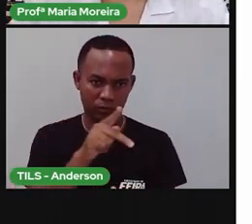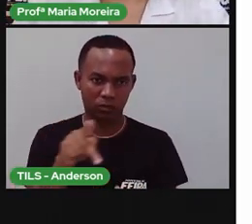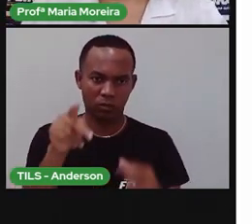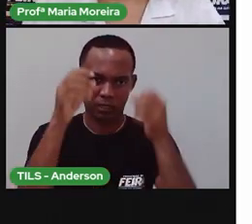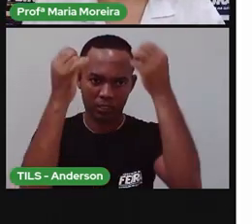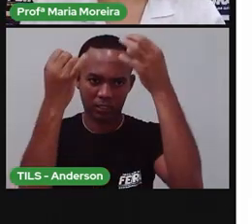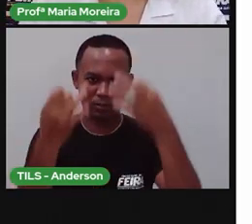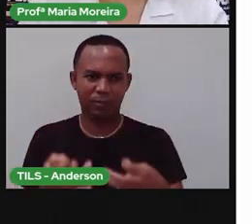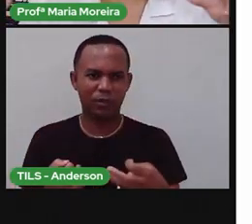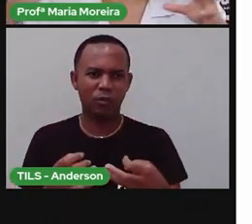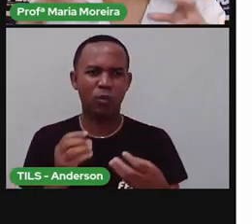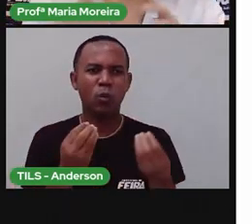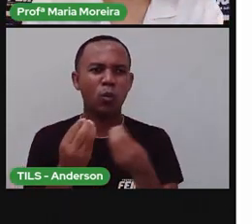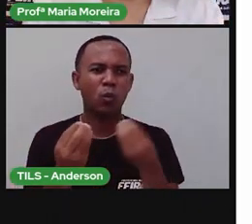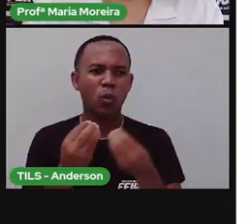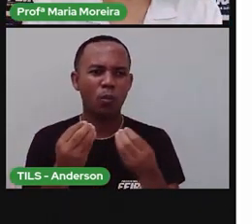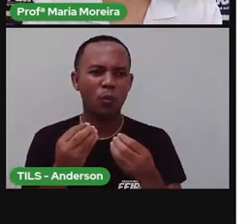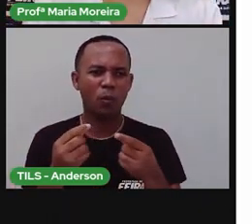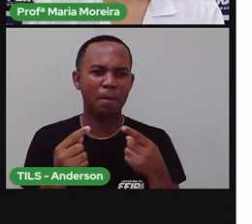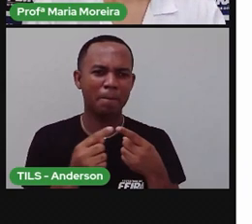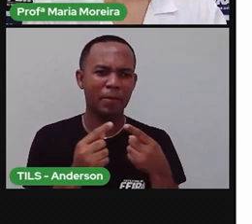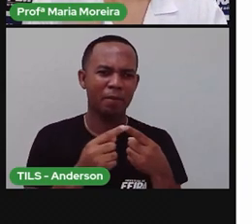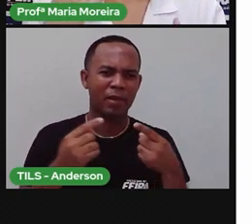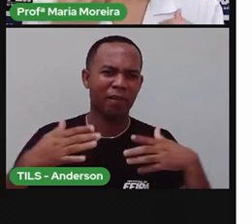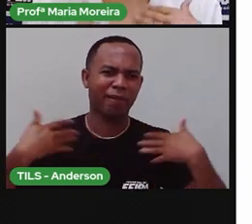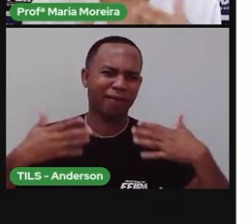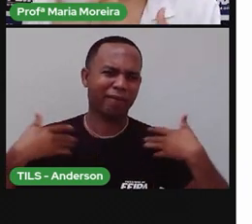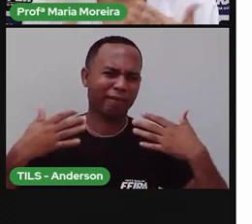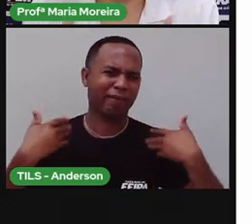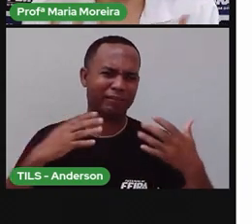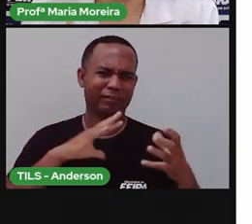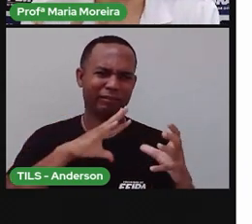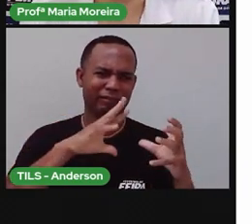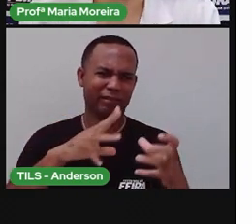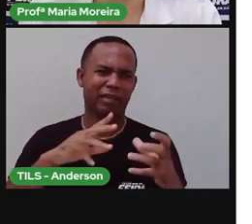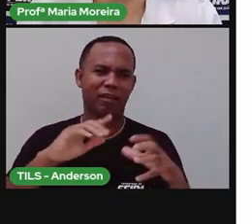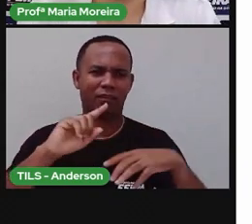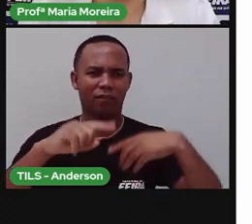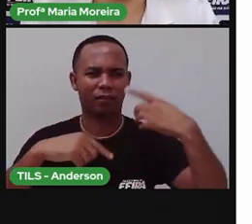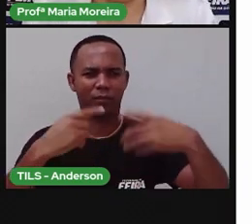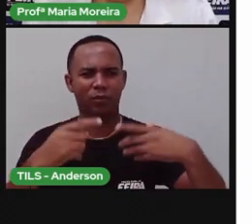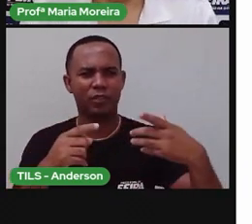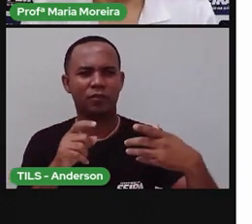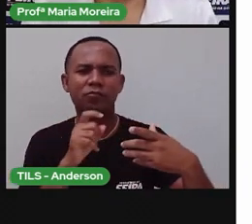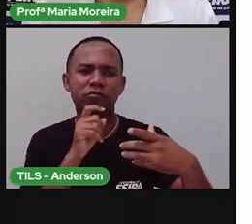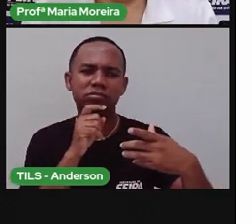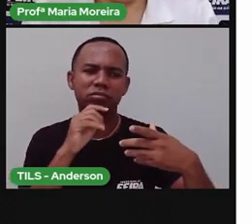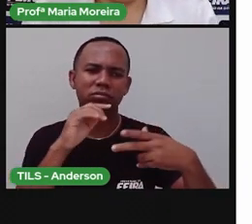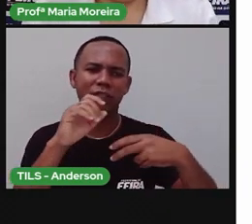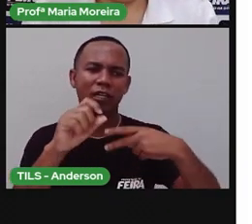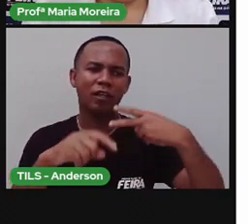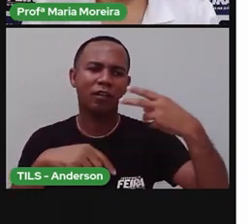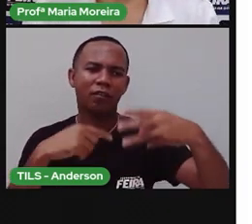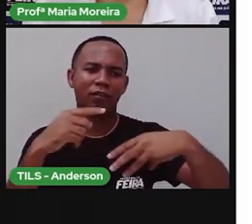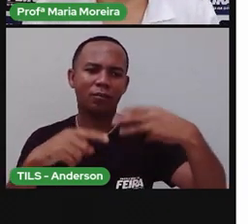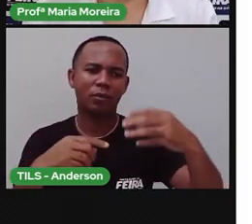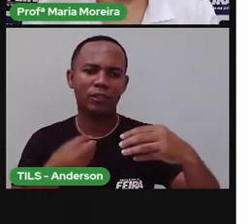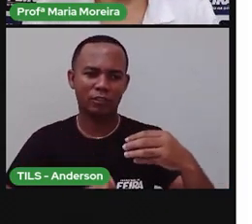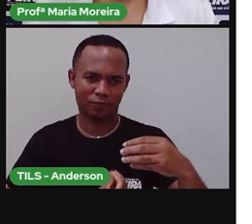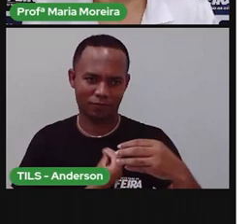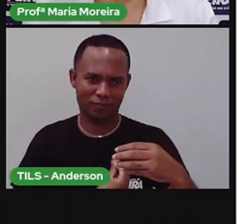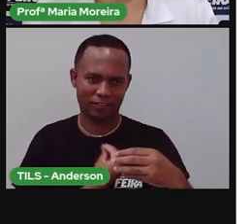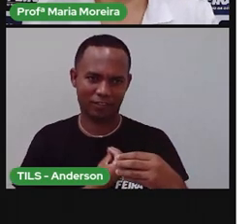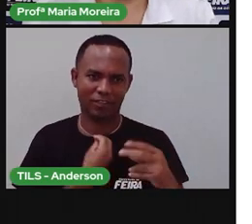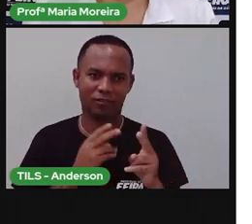a Terra era quente, depois ela foi esfriando. E aí, isso permitiu o surgimento da vida. E que também